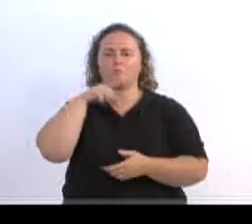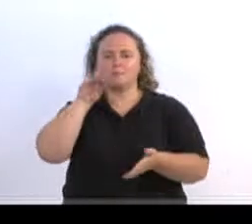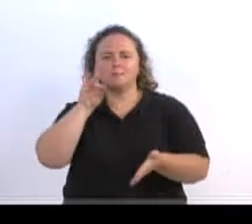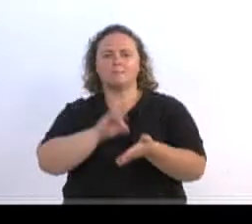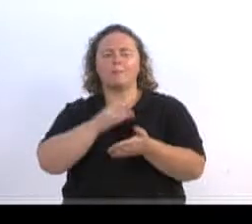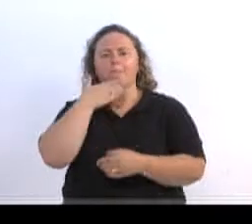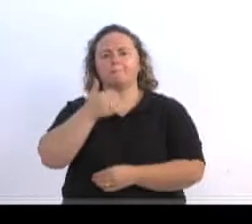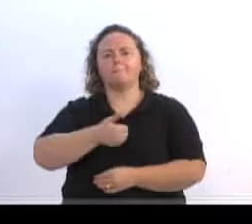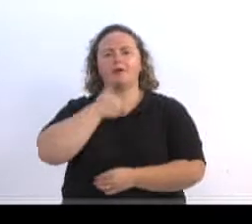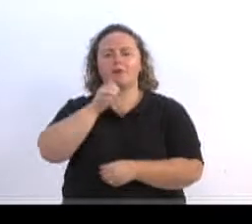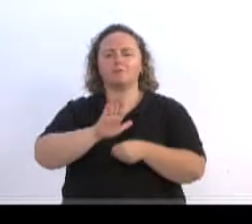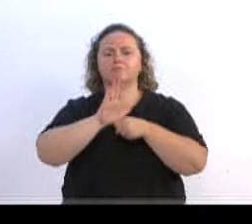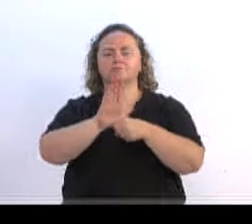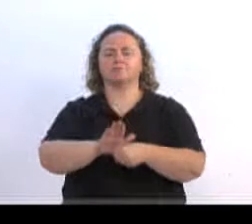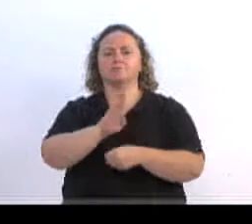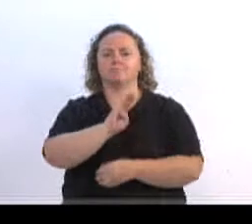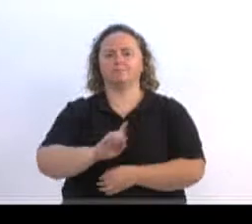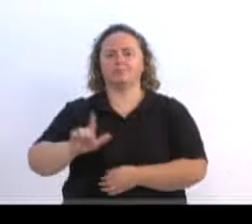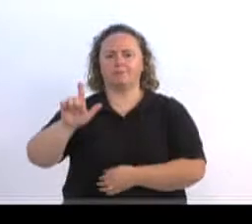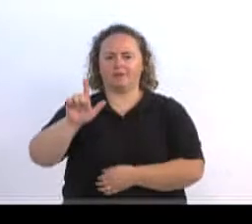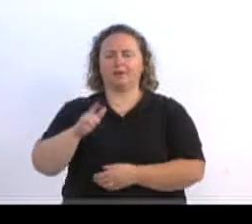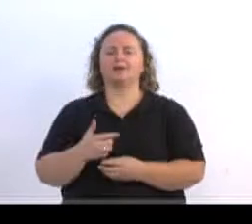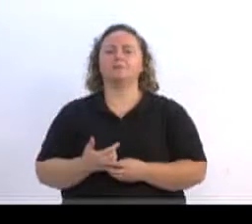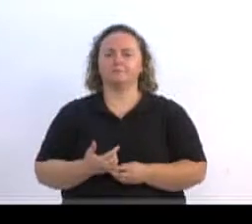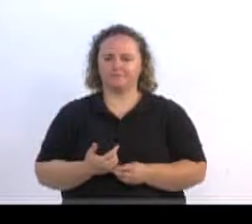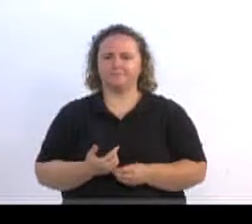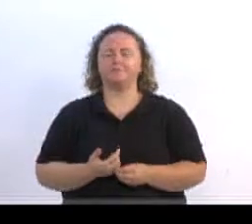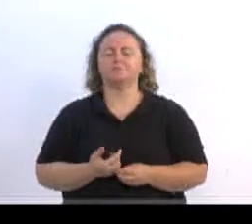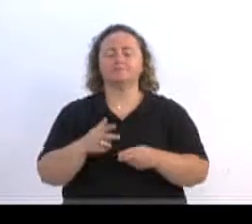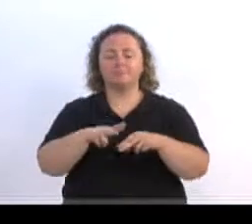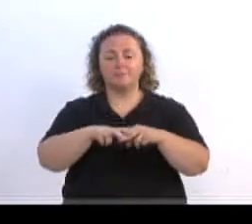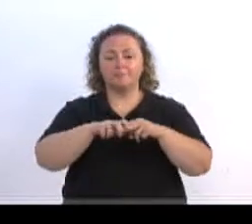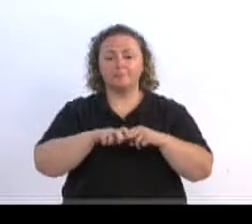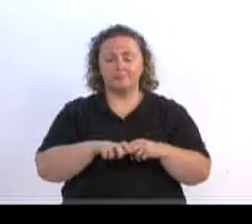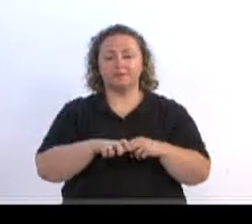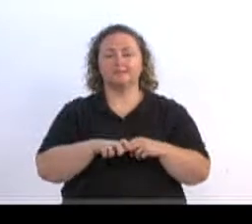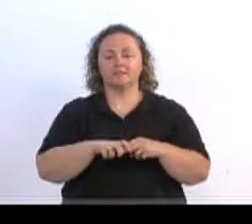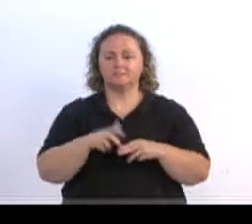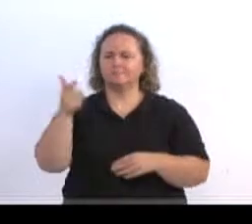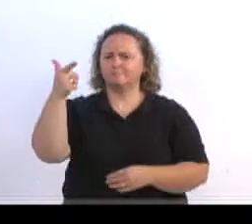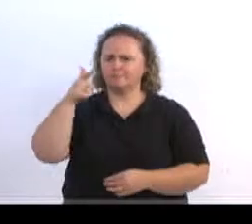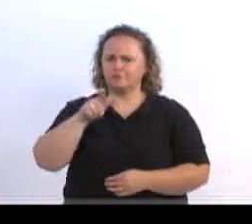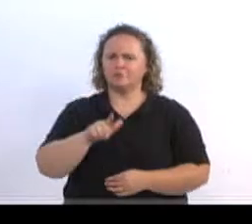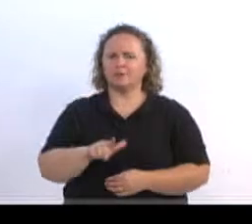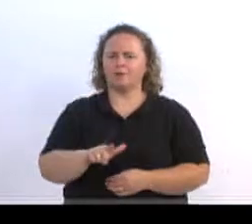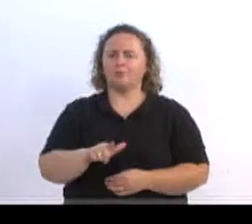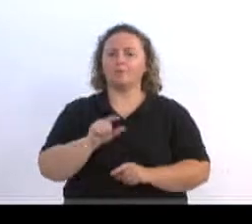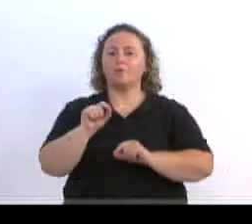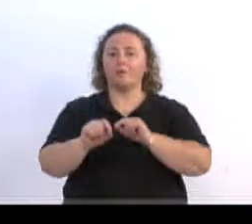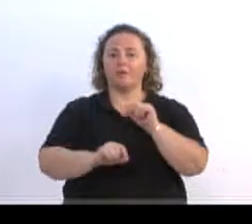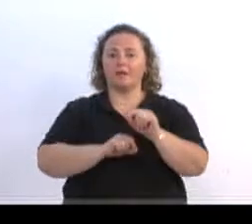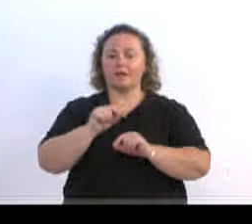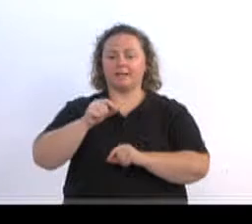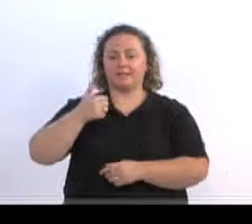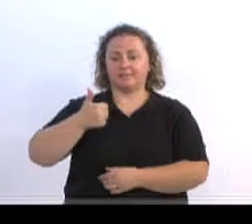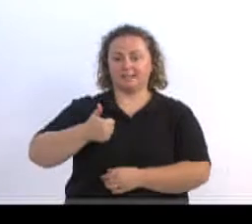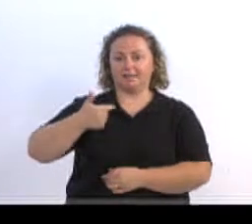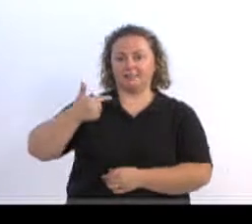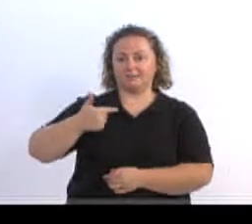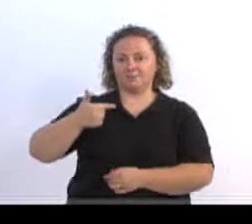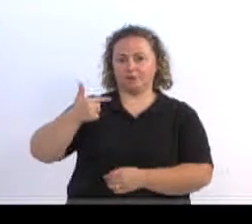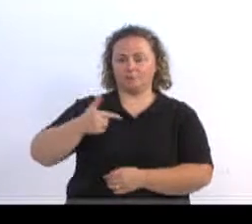melhor pela sua cidade. Aqui eu queria mais uma vez destacar que eles ficaram em 12º lugar com o robô, de 108